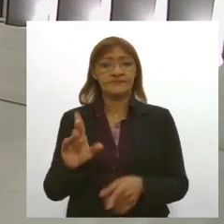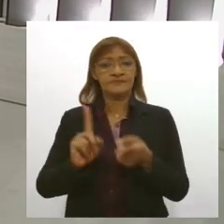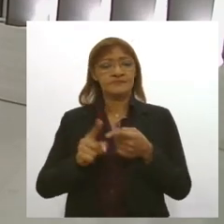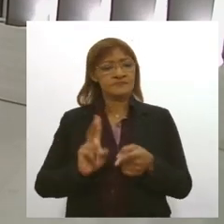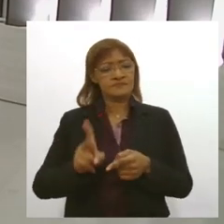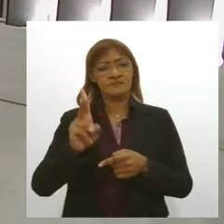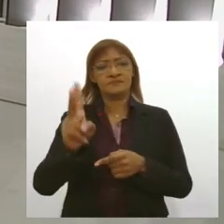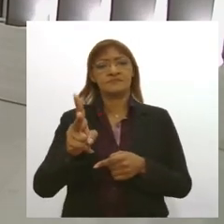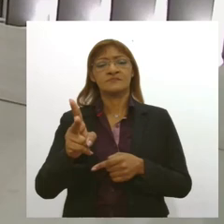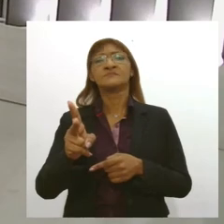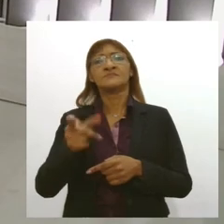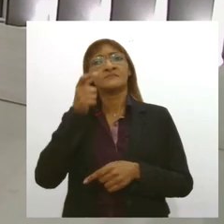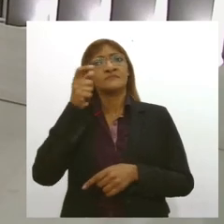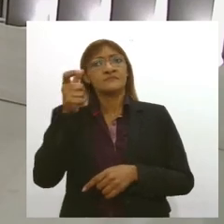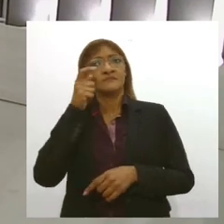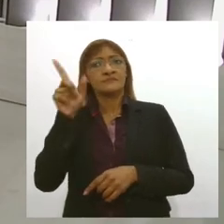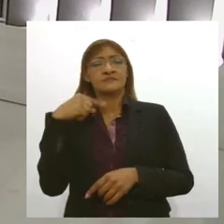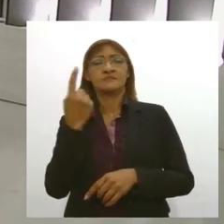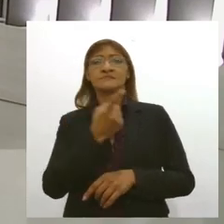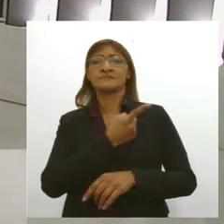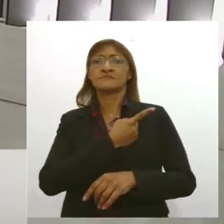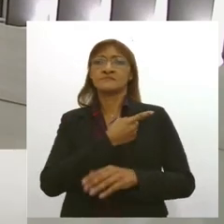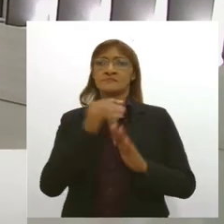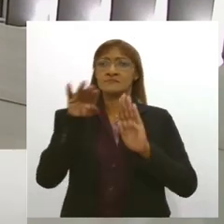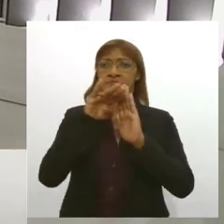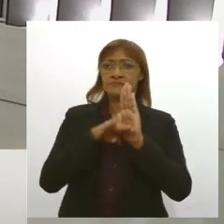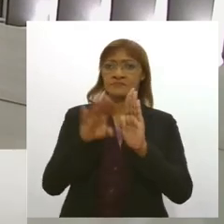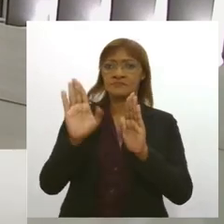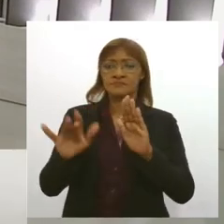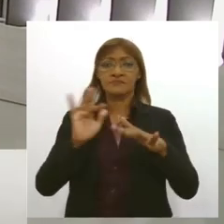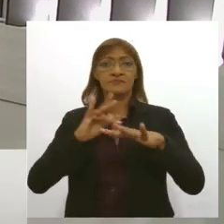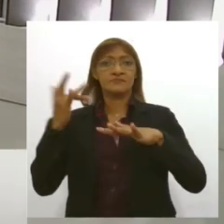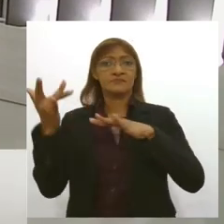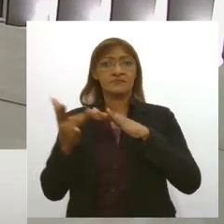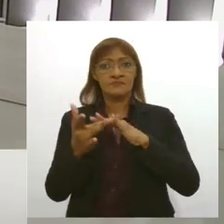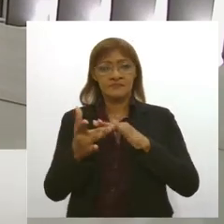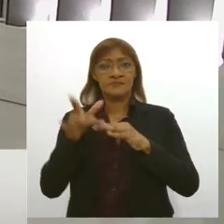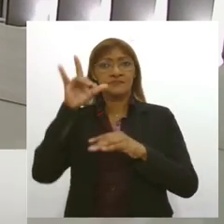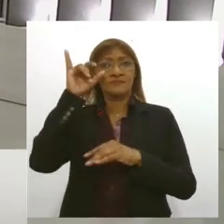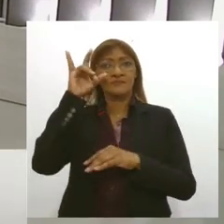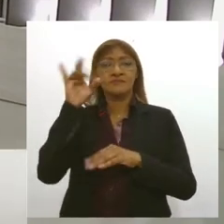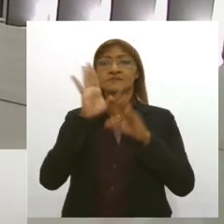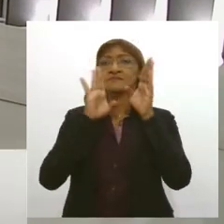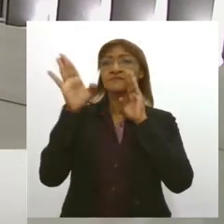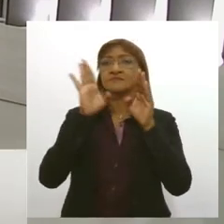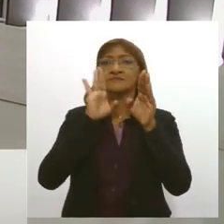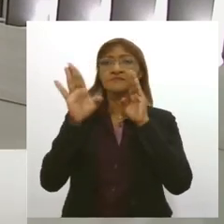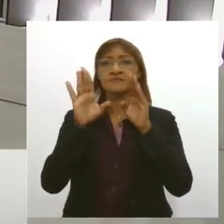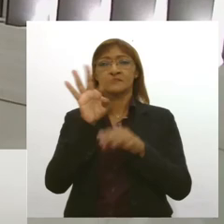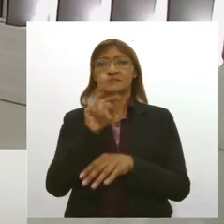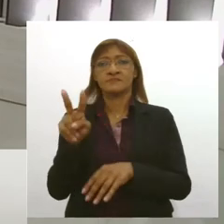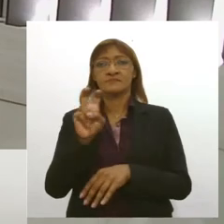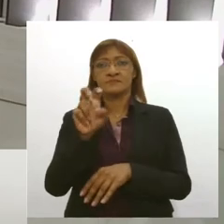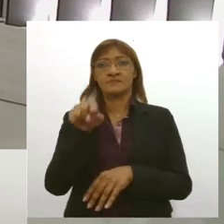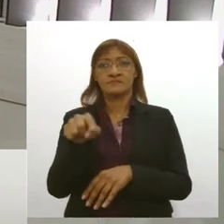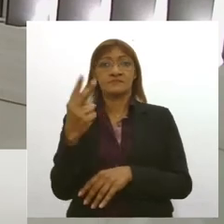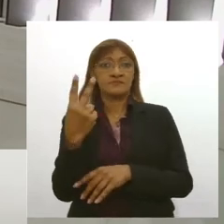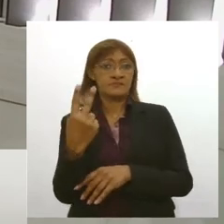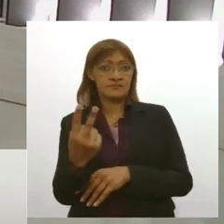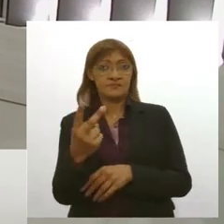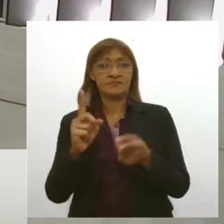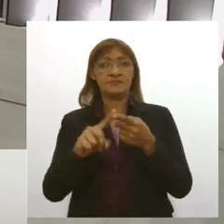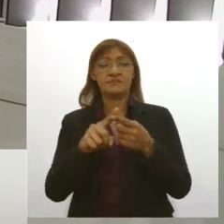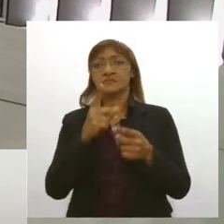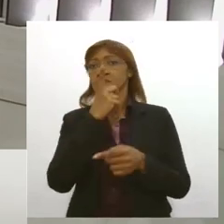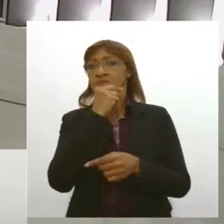acompanhando a gente pela nossa programação e também pelas nossas redes sociais pelo Instagram e pelo Facebook arroba TV Alesi 5.2 o nosso